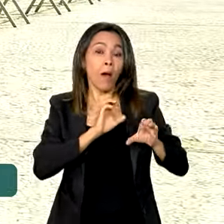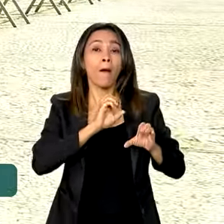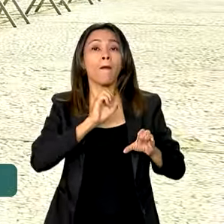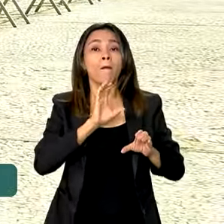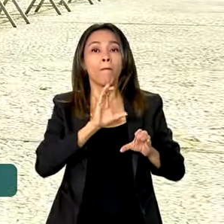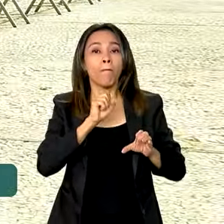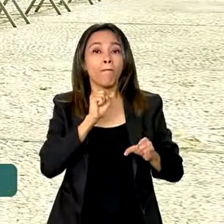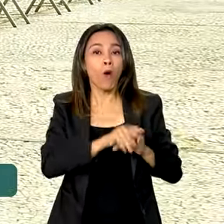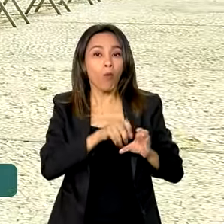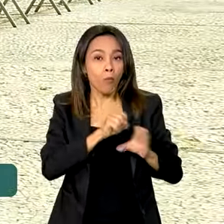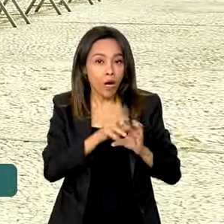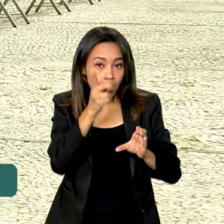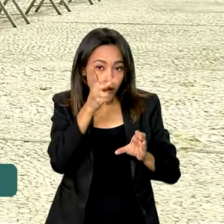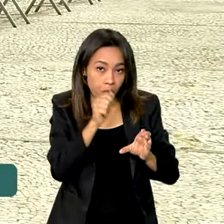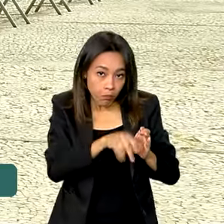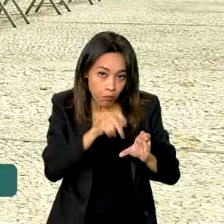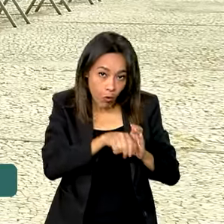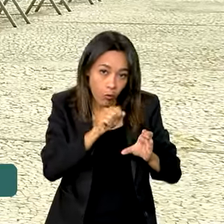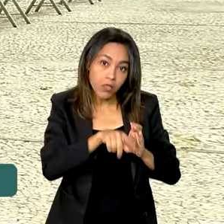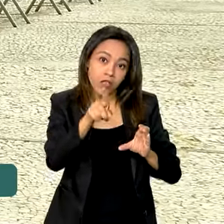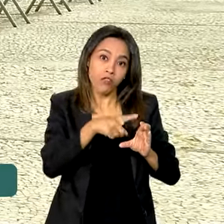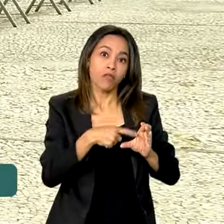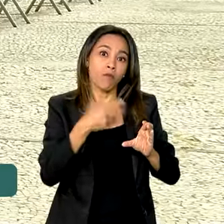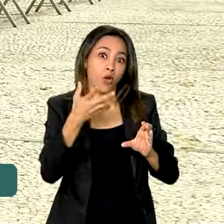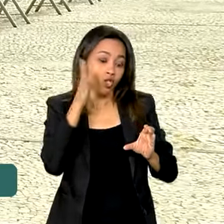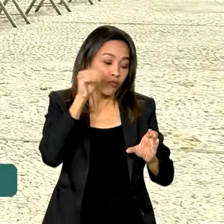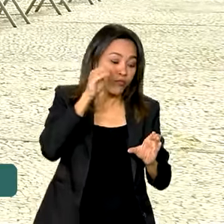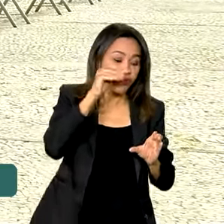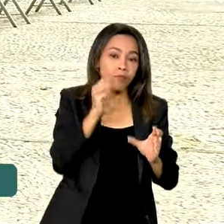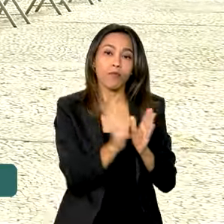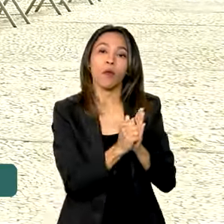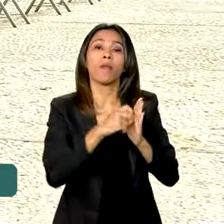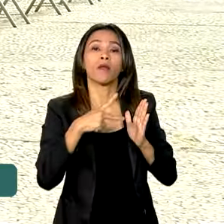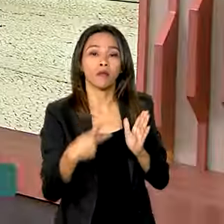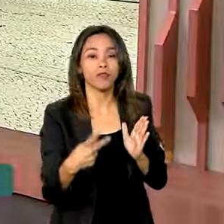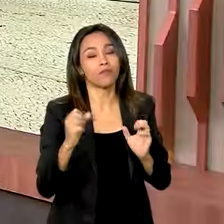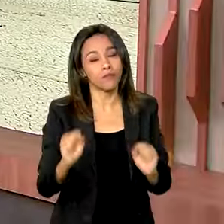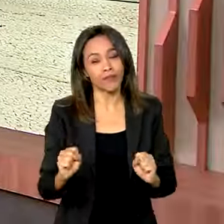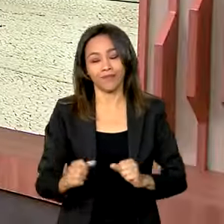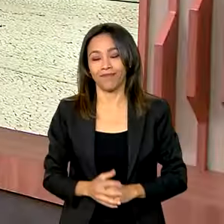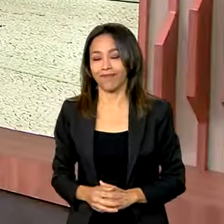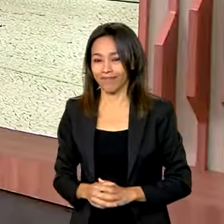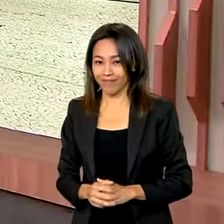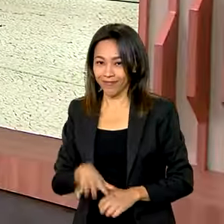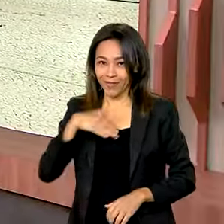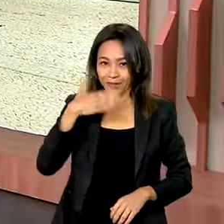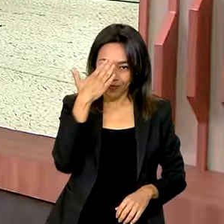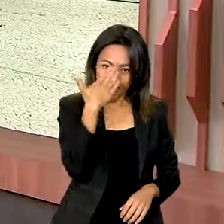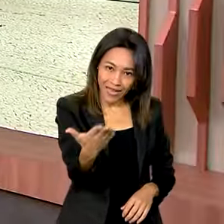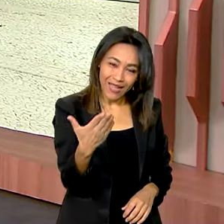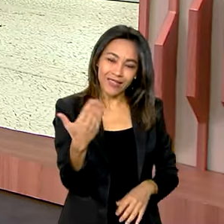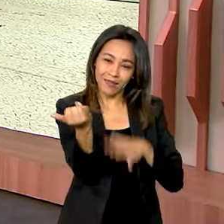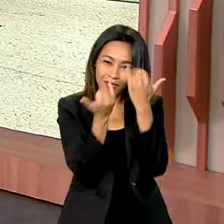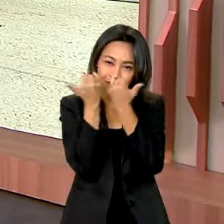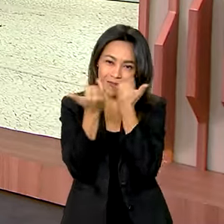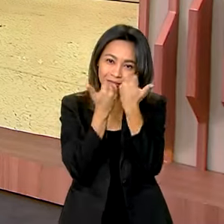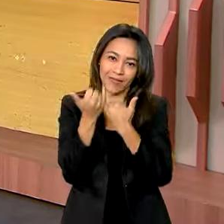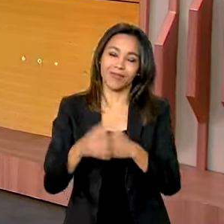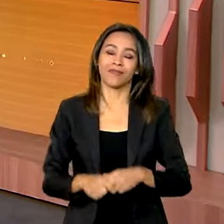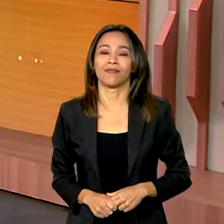poderá ser movimentada por meio do aplicativo, Caixa Tem. Natália, volto com você. Obrigada, Jéssica, pelas informações.